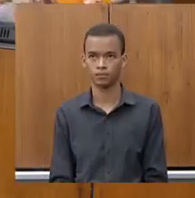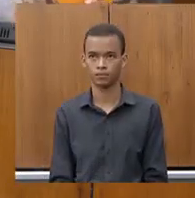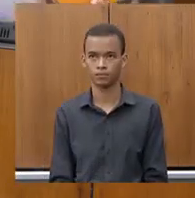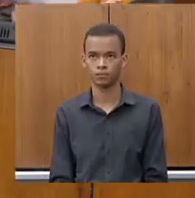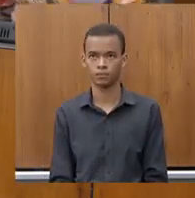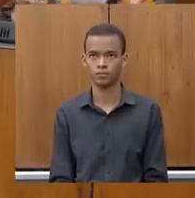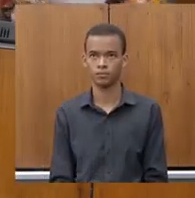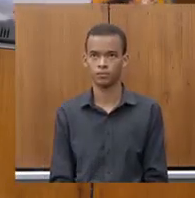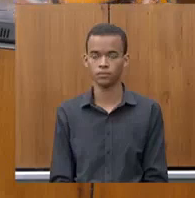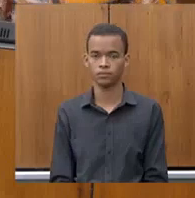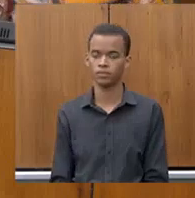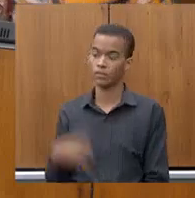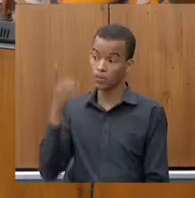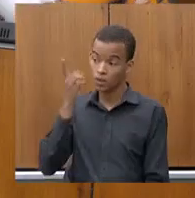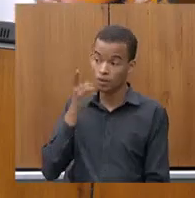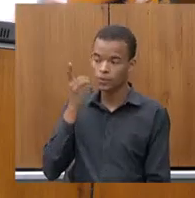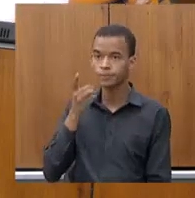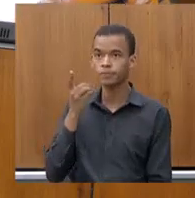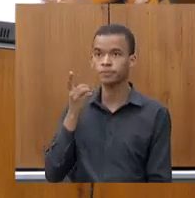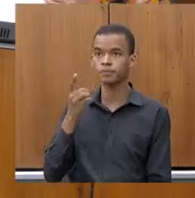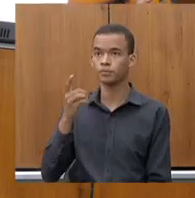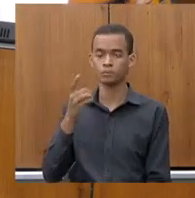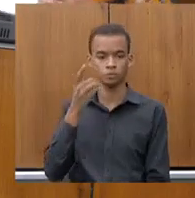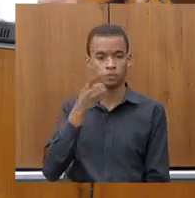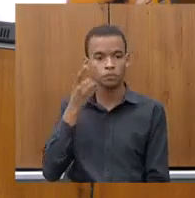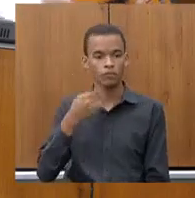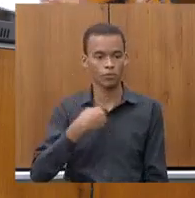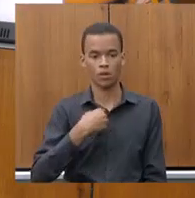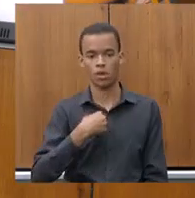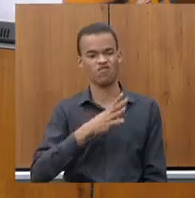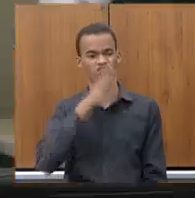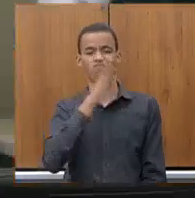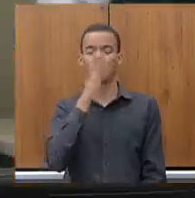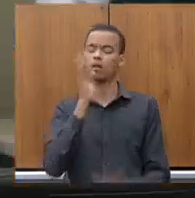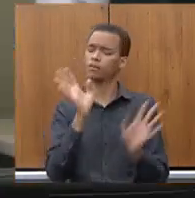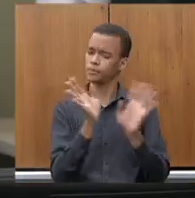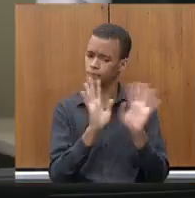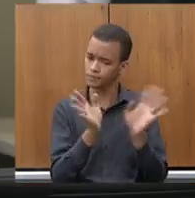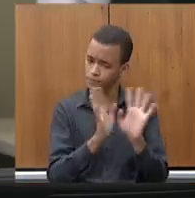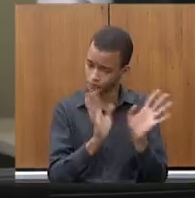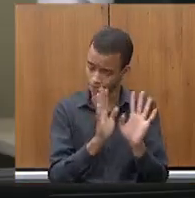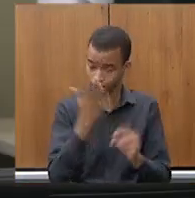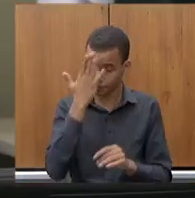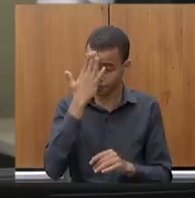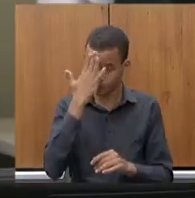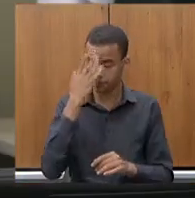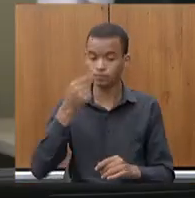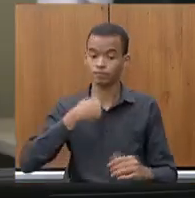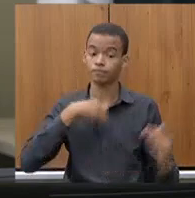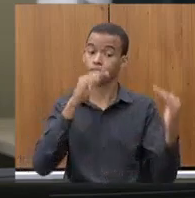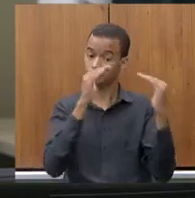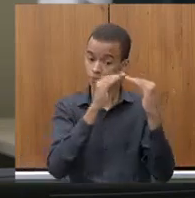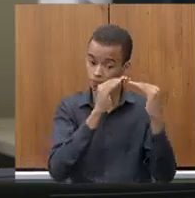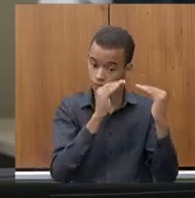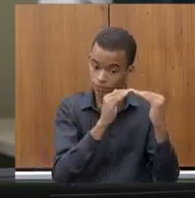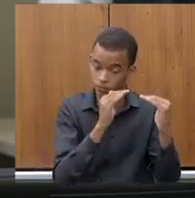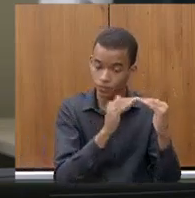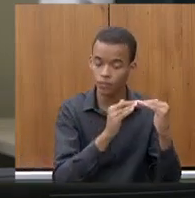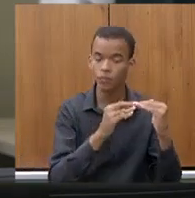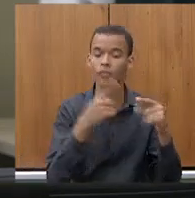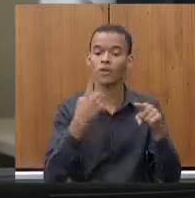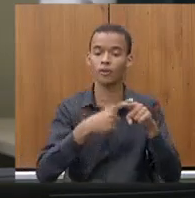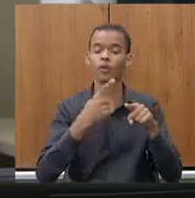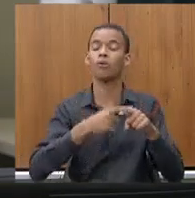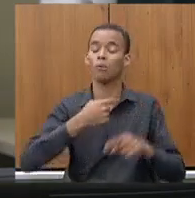Deputada, não ironicamente, é claro. Eu, como a senhora disse que já sofreu por